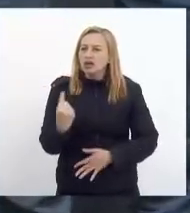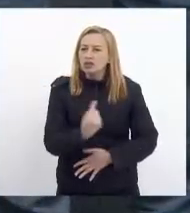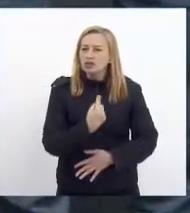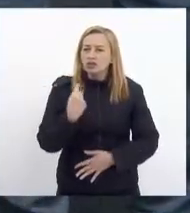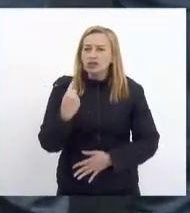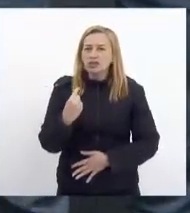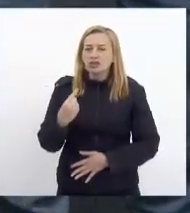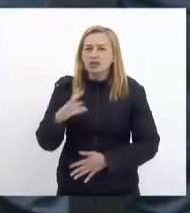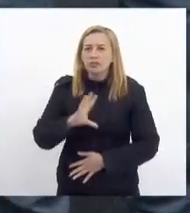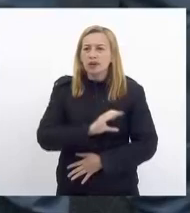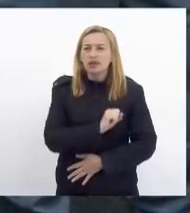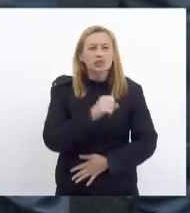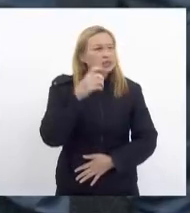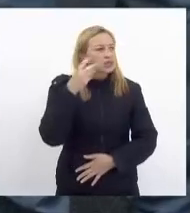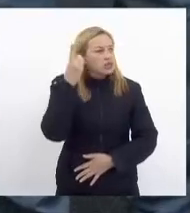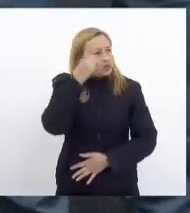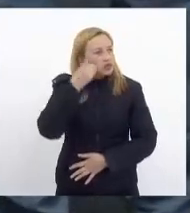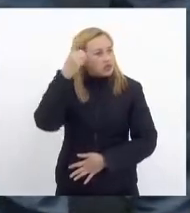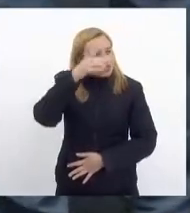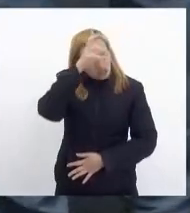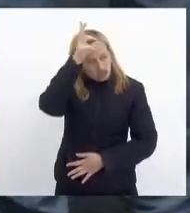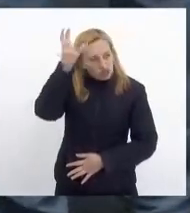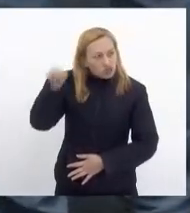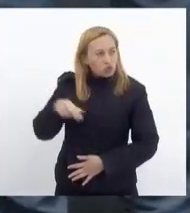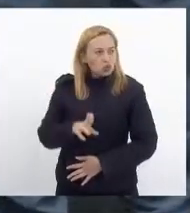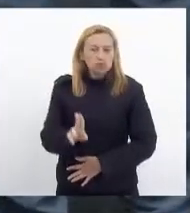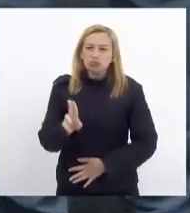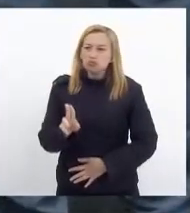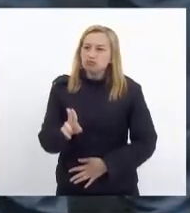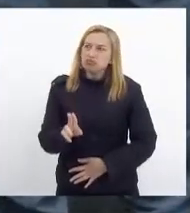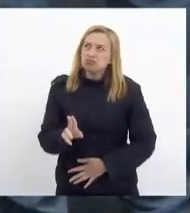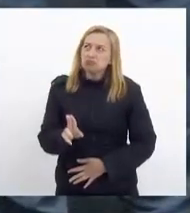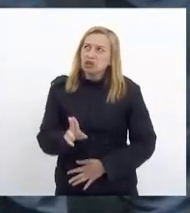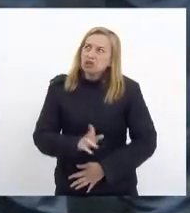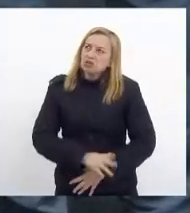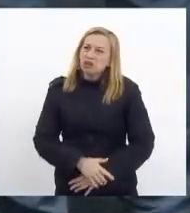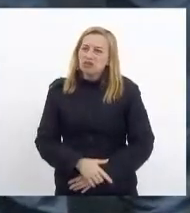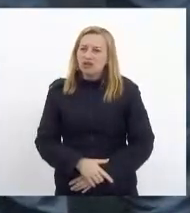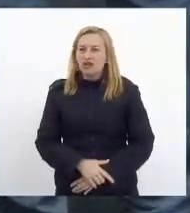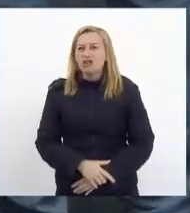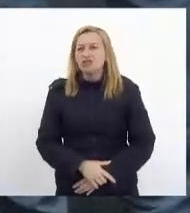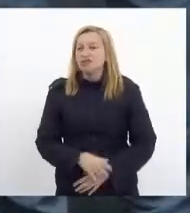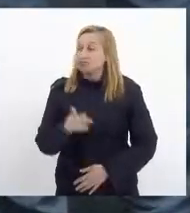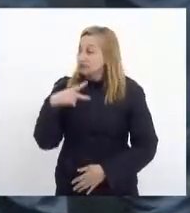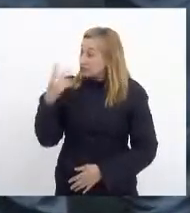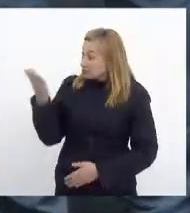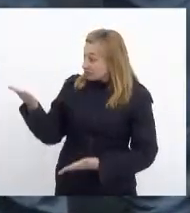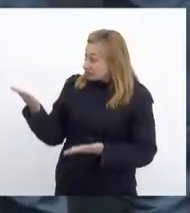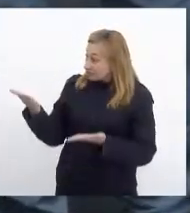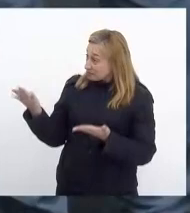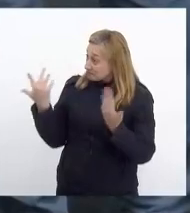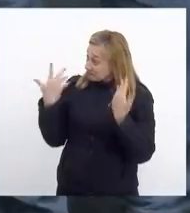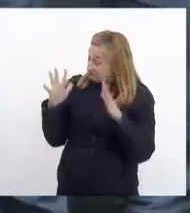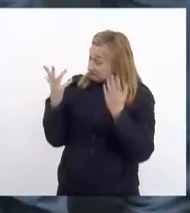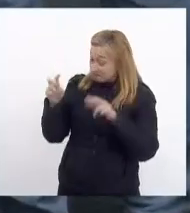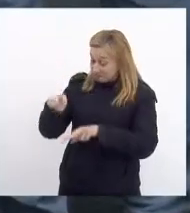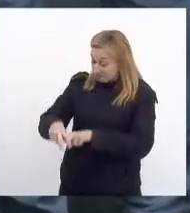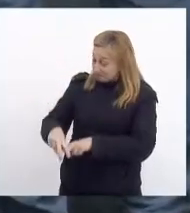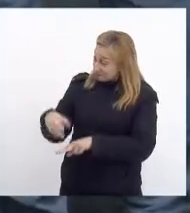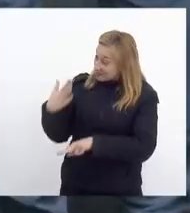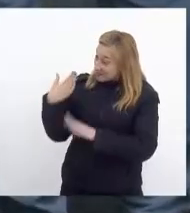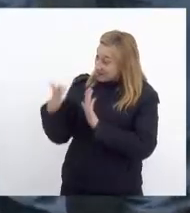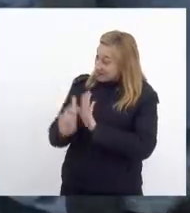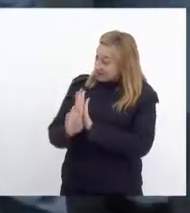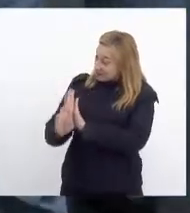Tia Ju, que brilhantemente ocupa o cargo da presidência, dizer que esse cargo lhe cai muito bem, representa muito bem as